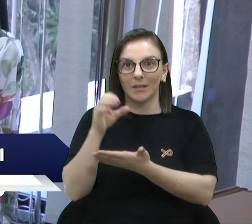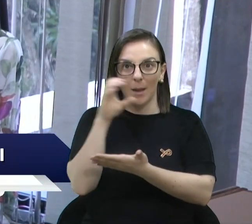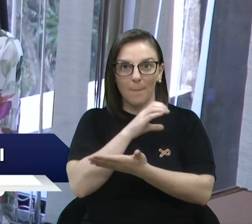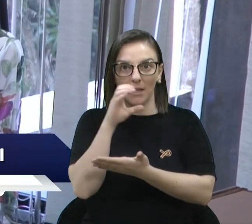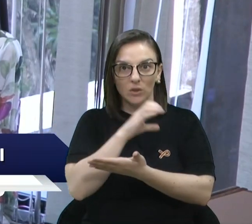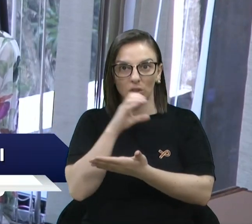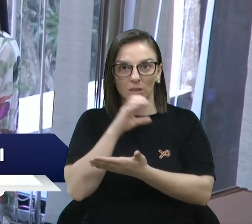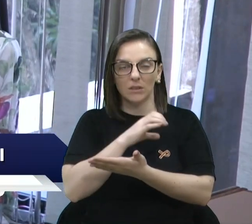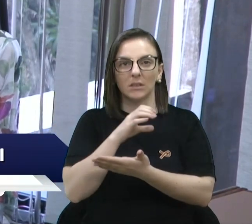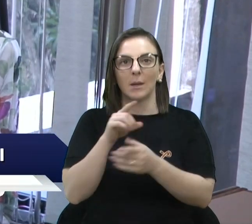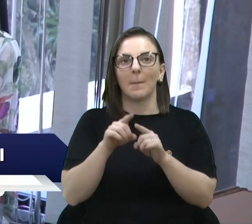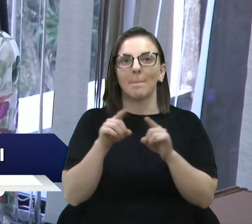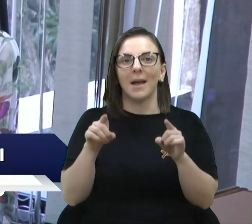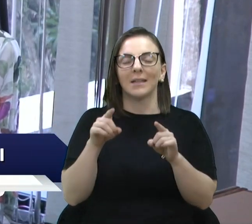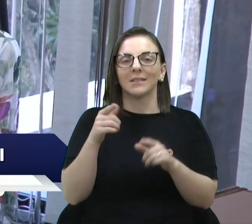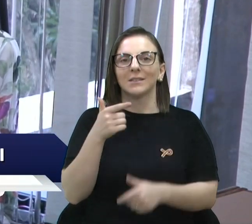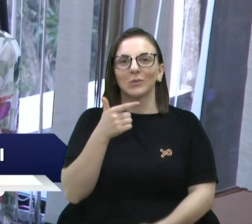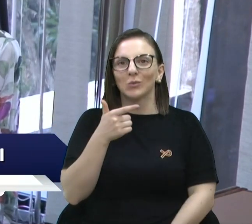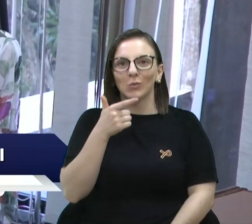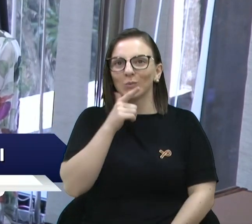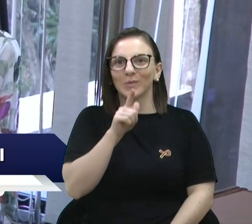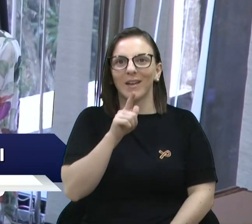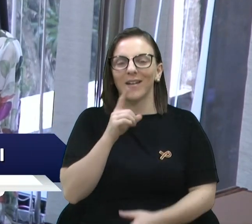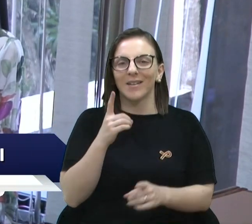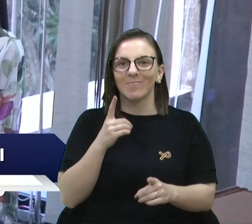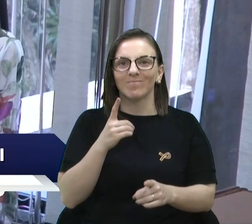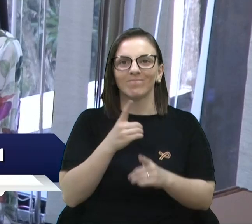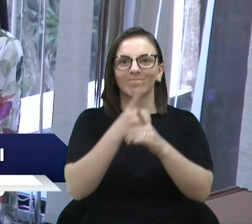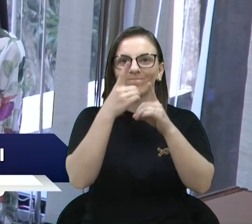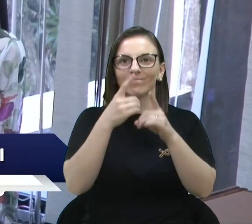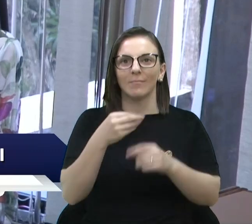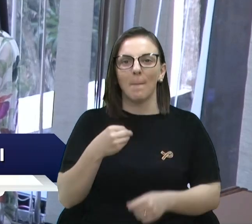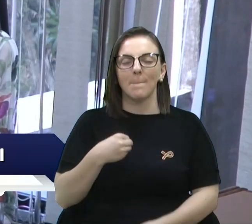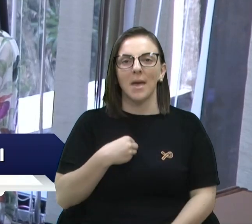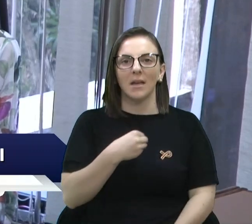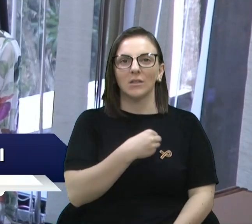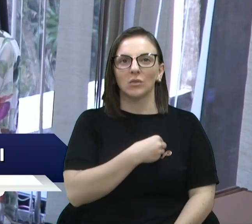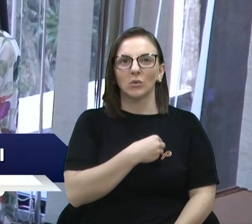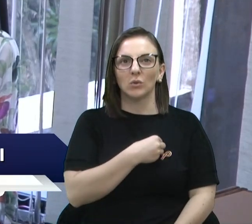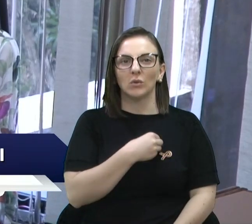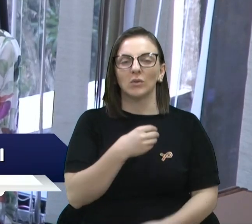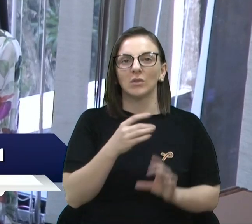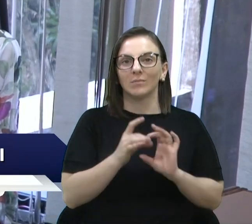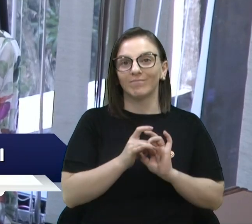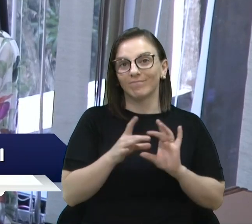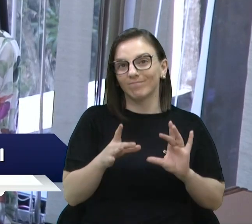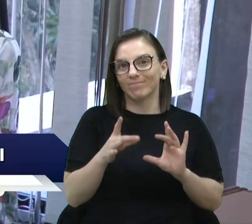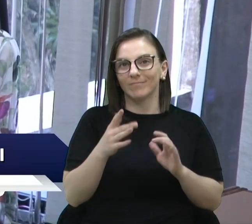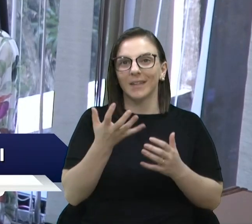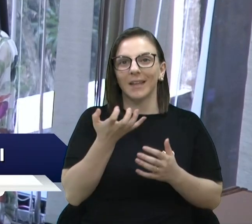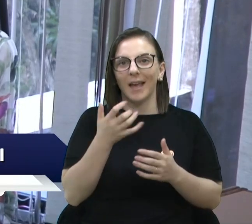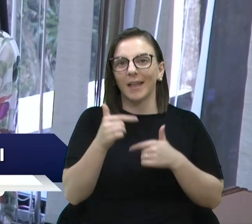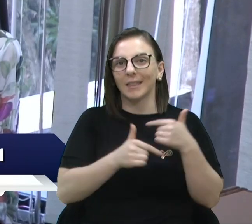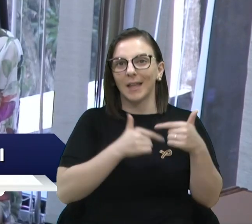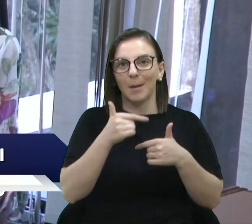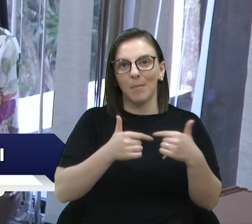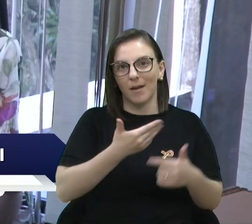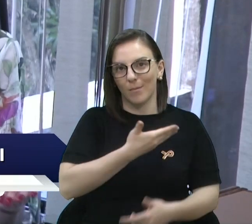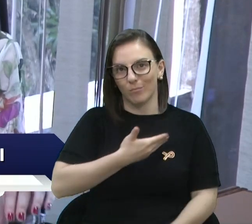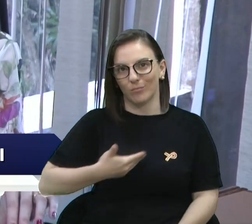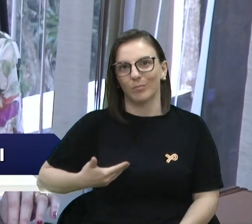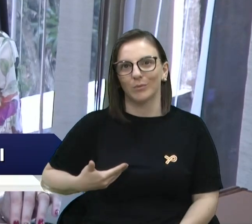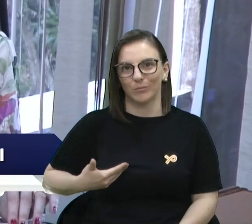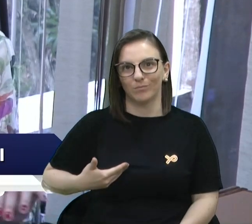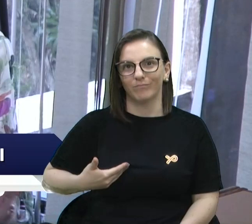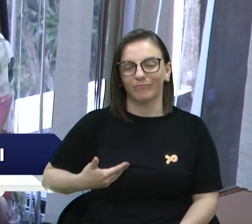a gente não consegue encontrar médicos que estejam dispostos a entrar no serviço público. Então,